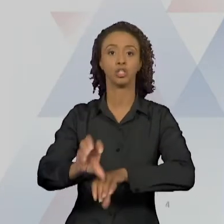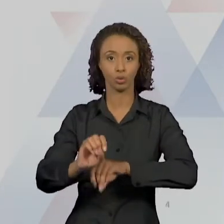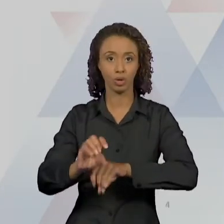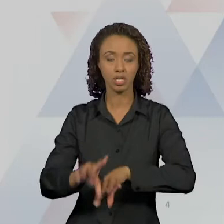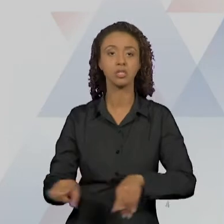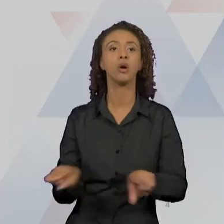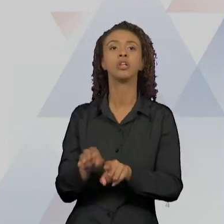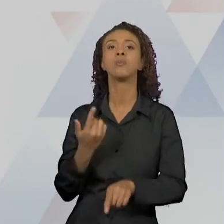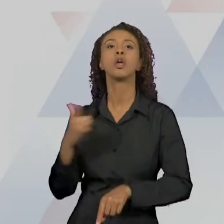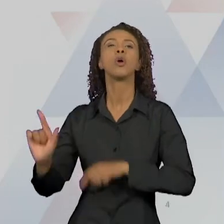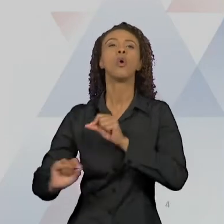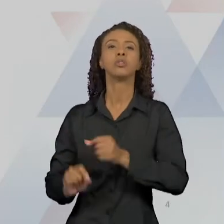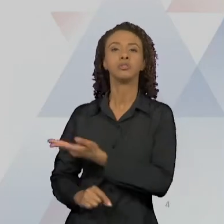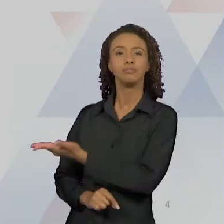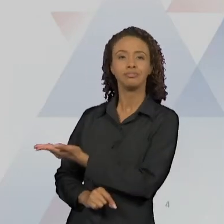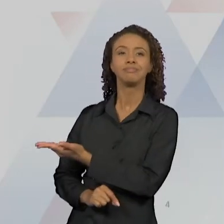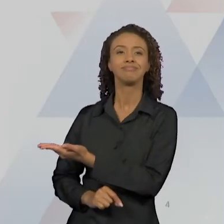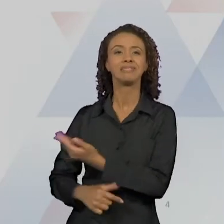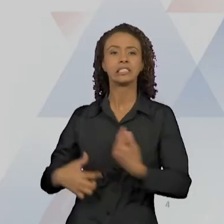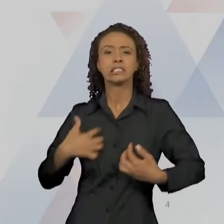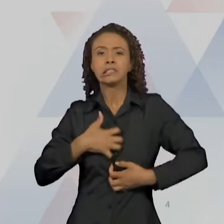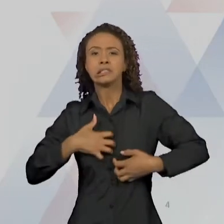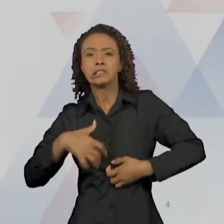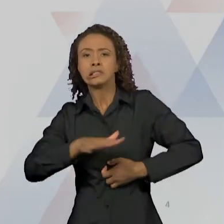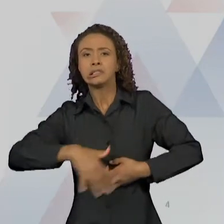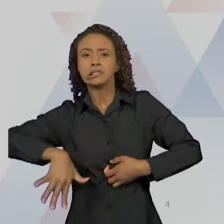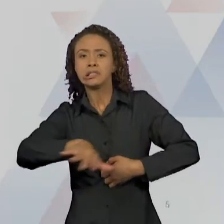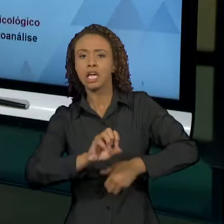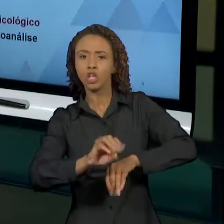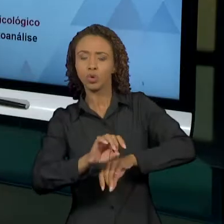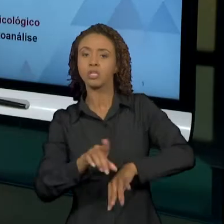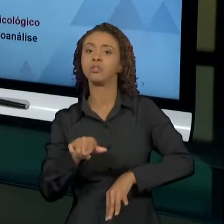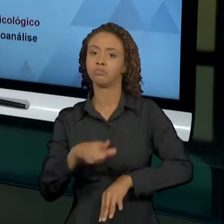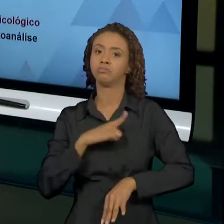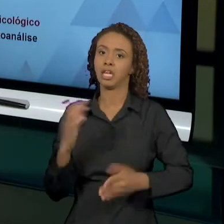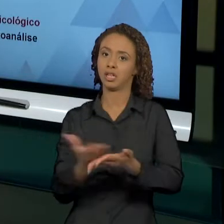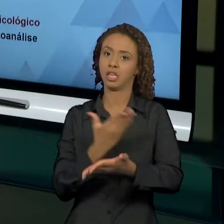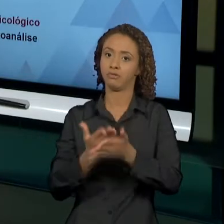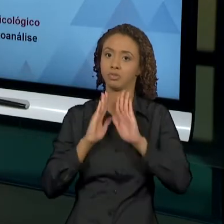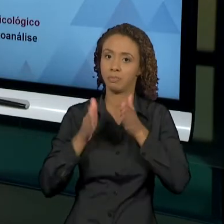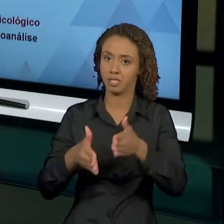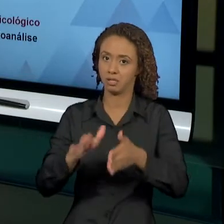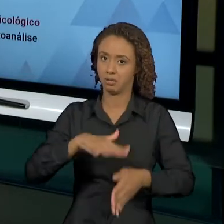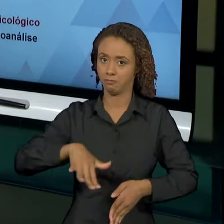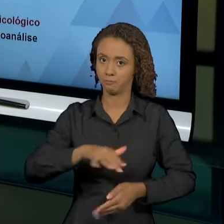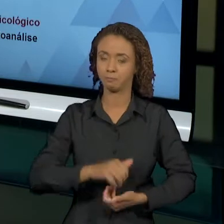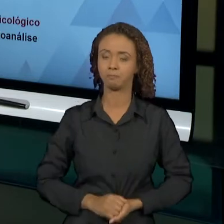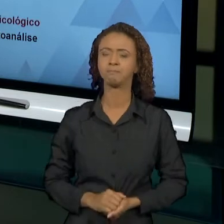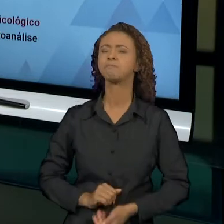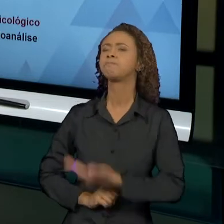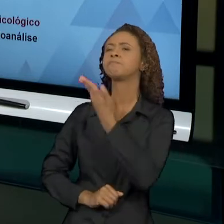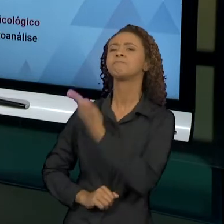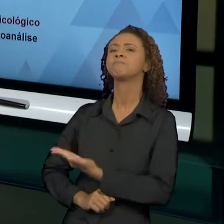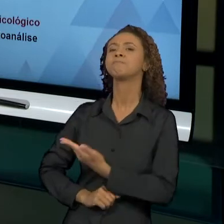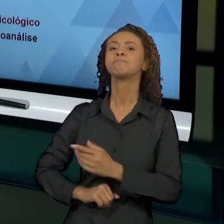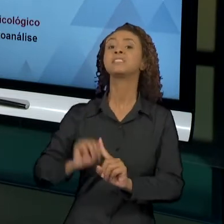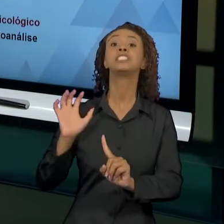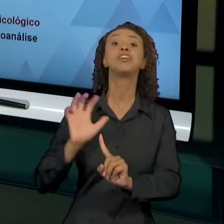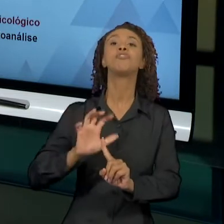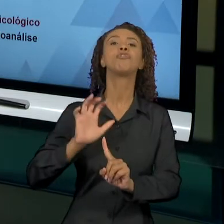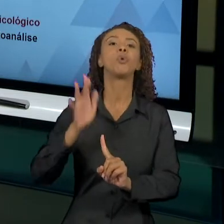mal-estar na educação também são obras específicas. Aqui eu destaco algumas influências